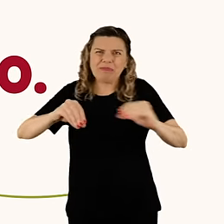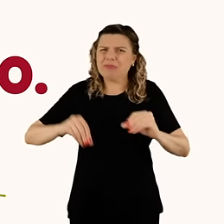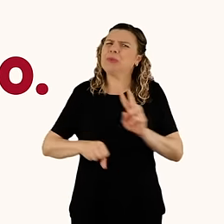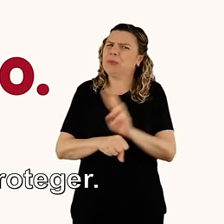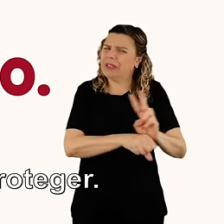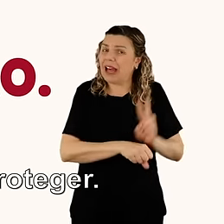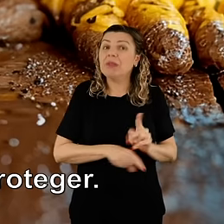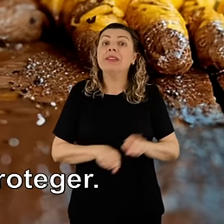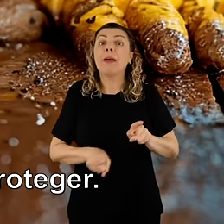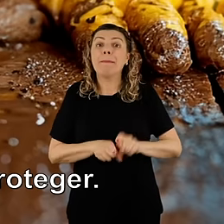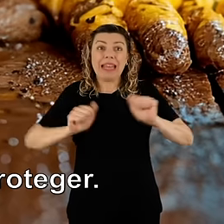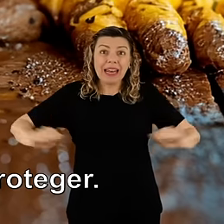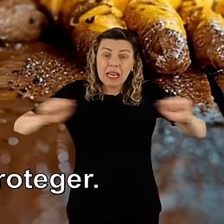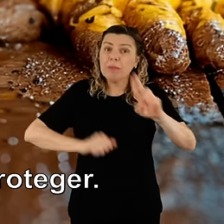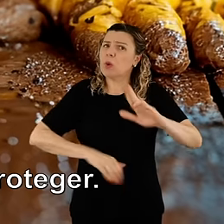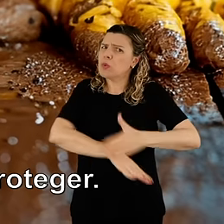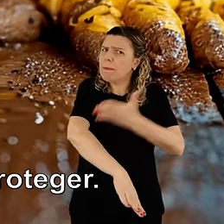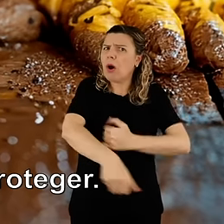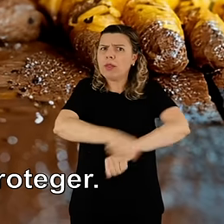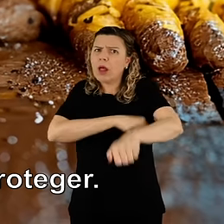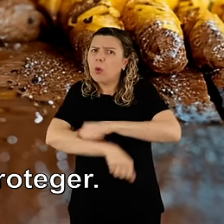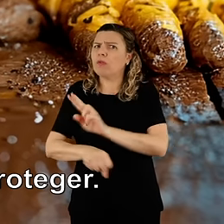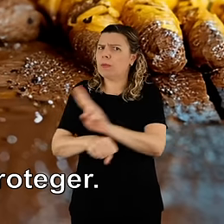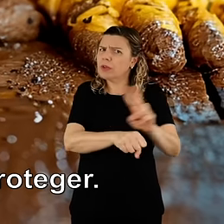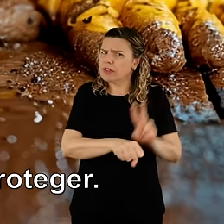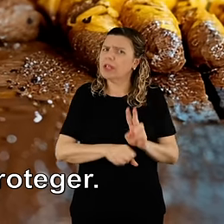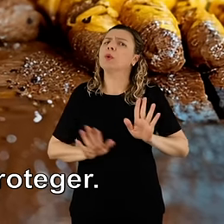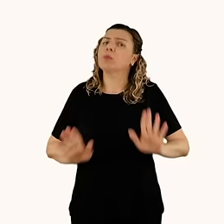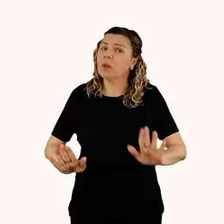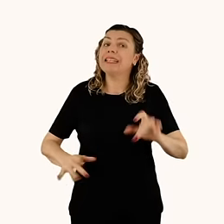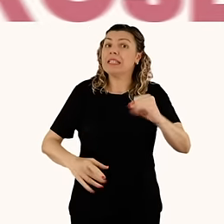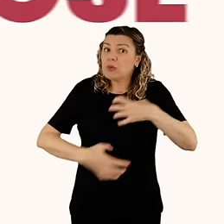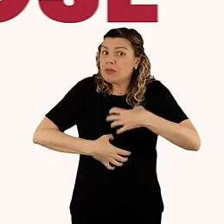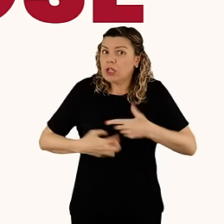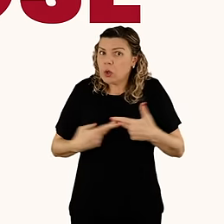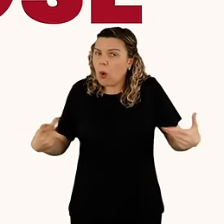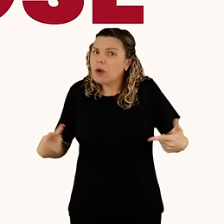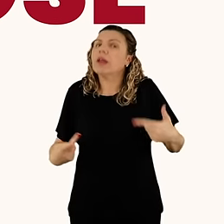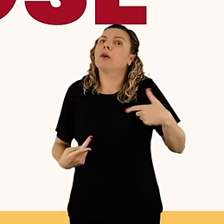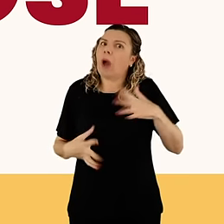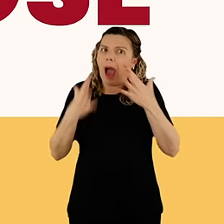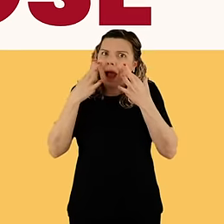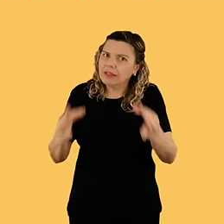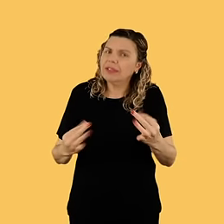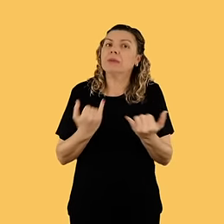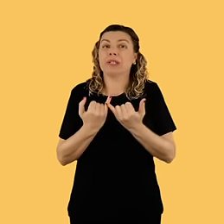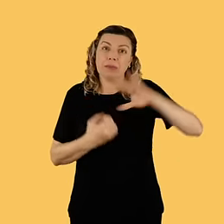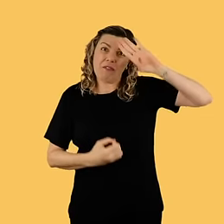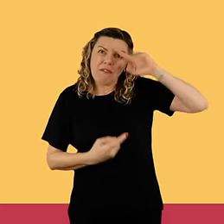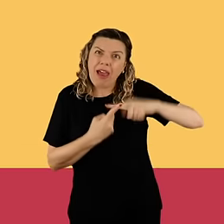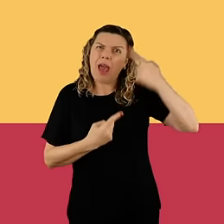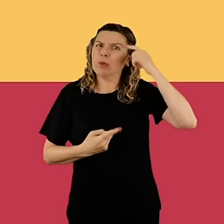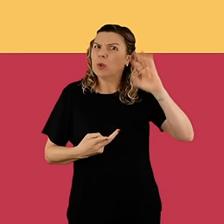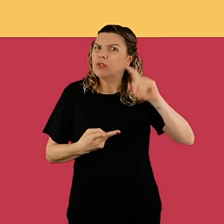da inundação e, durante a limpeza, use botas e luvas para se proteger. Fique atento aos principais sintomas. Febre